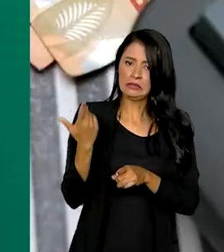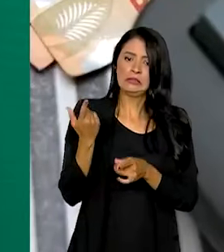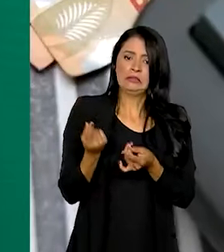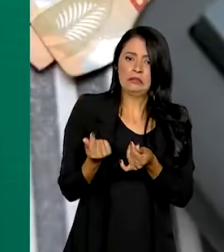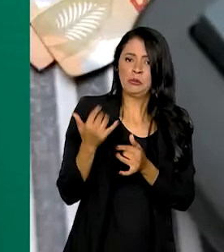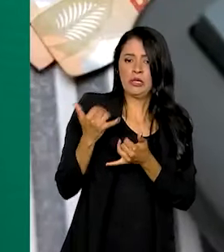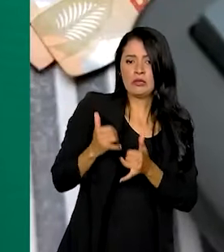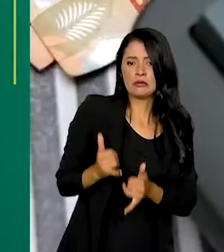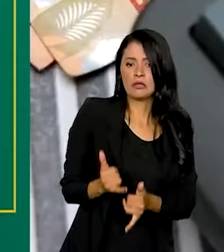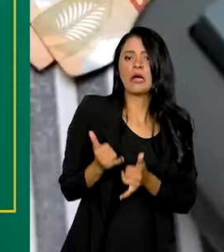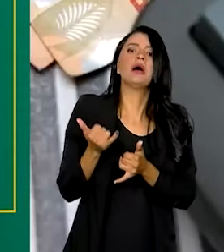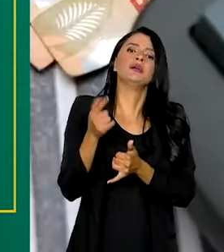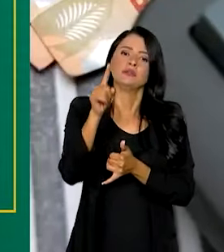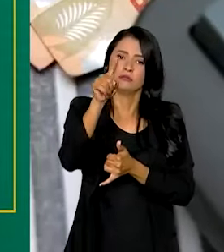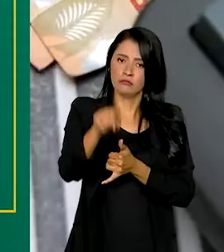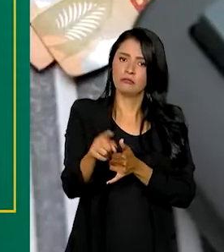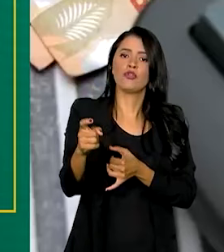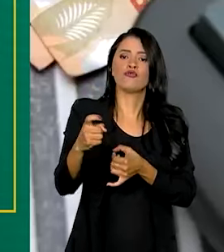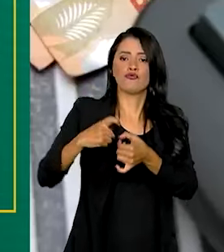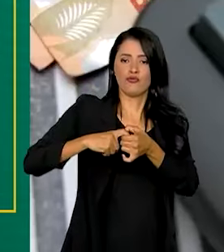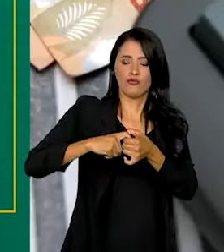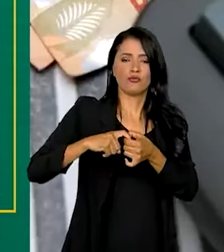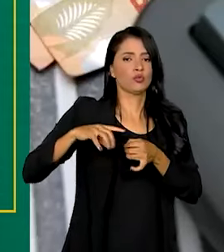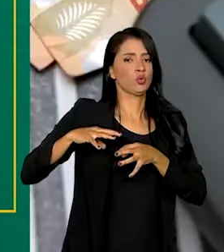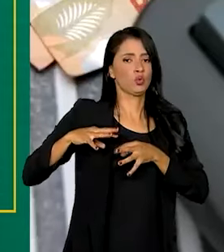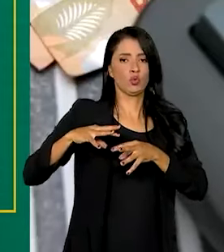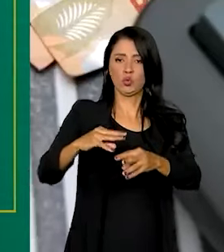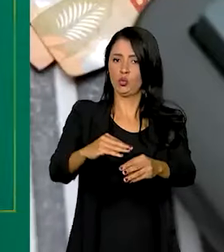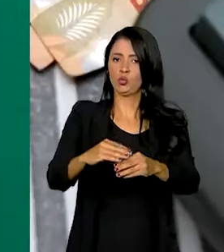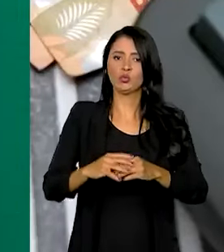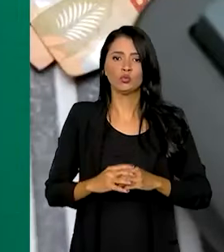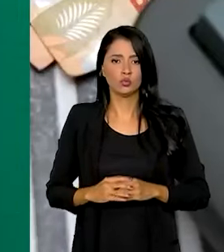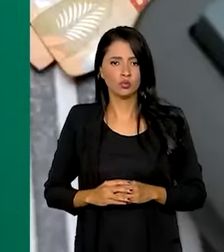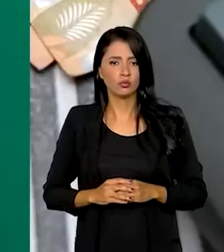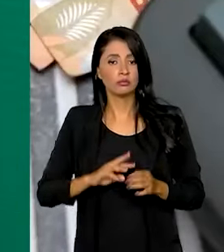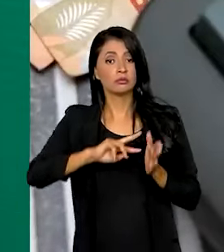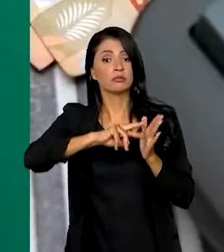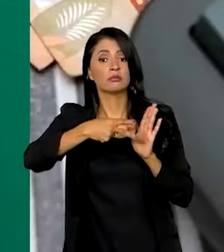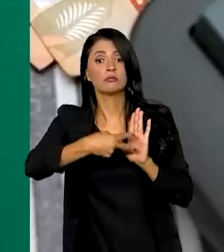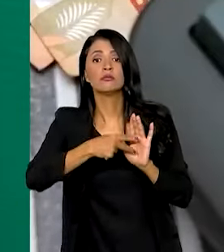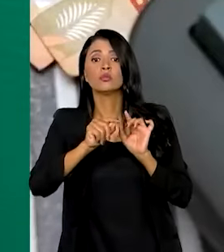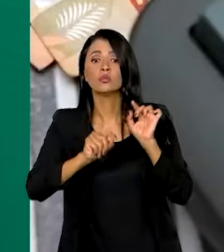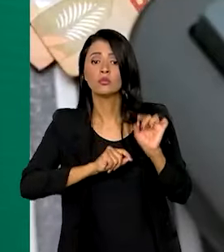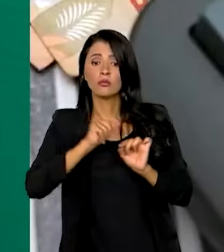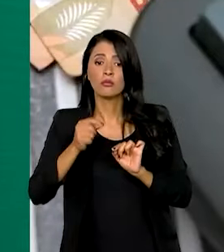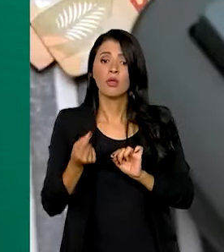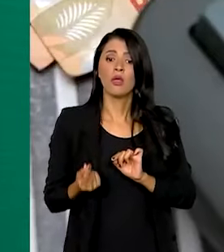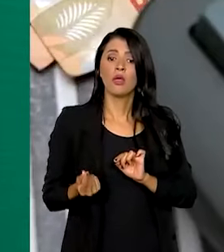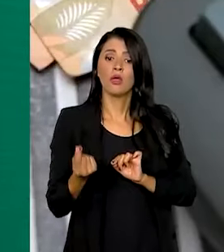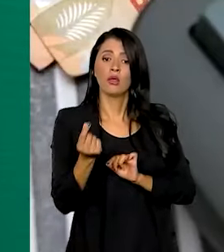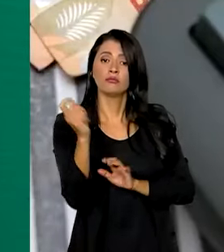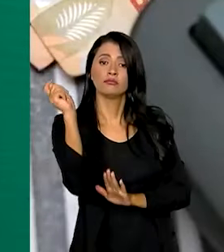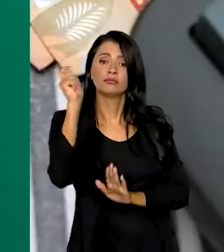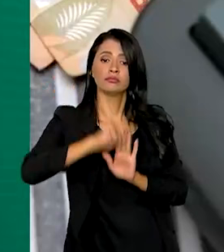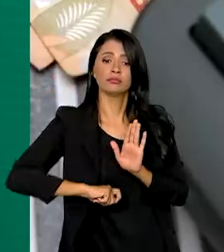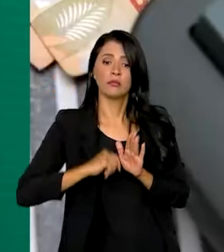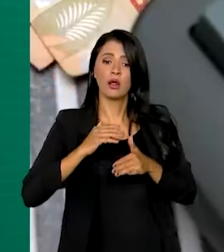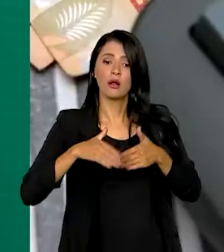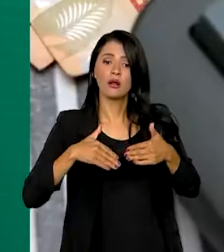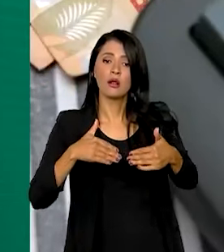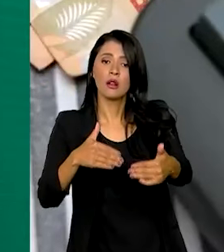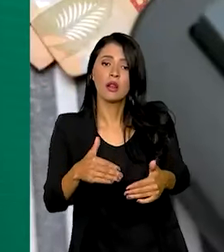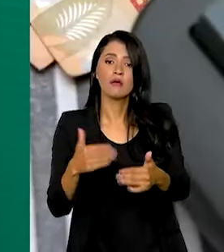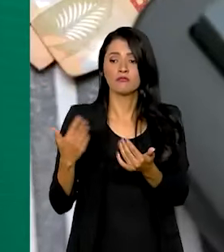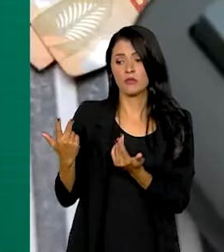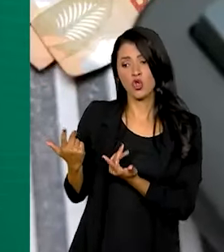como eletricidade, será recuperada integralmente. Isso significa que a carga tributária ao longo da cadeia será